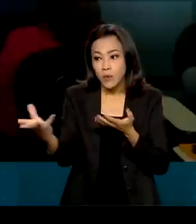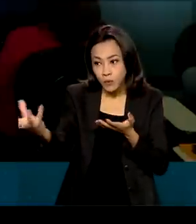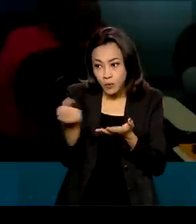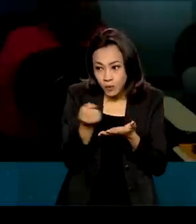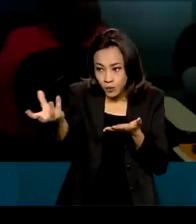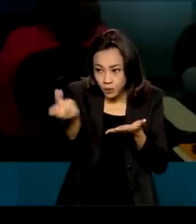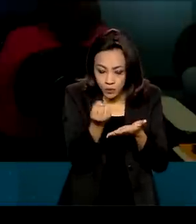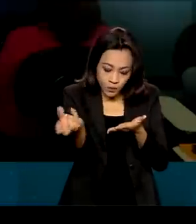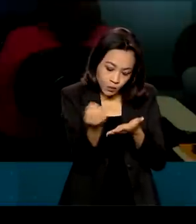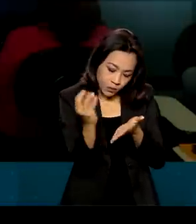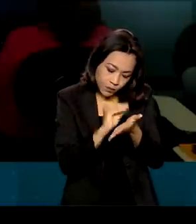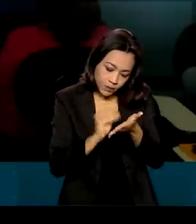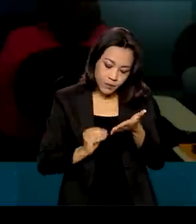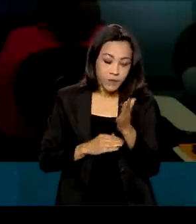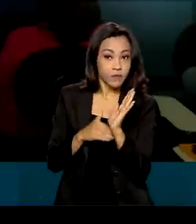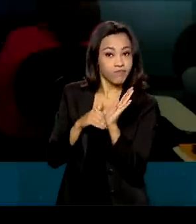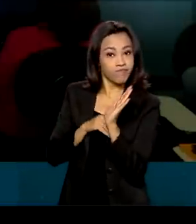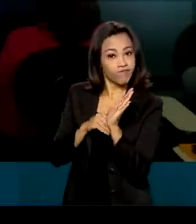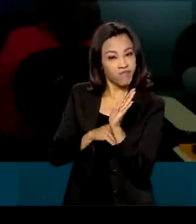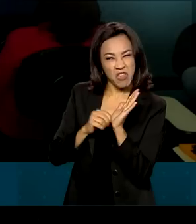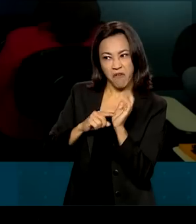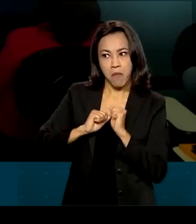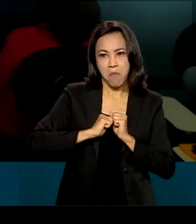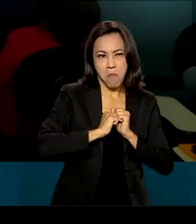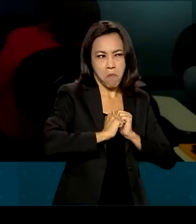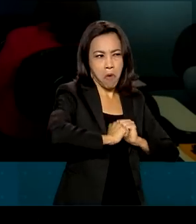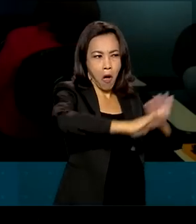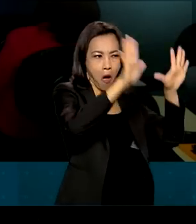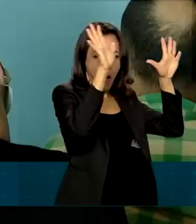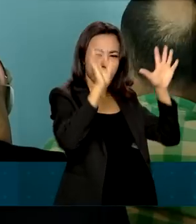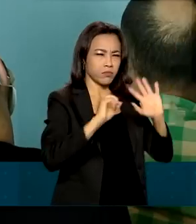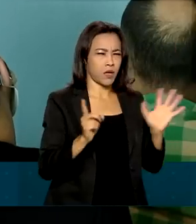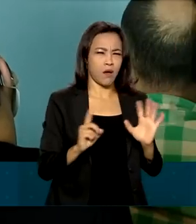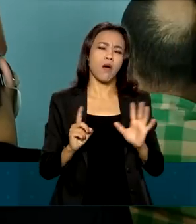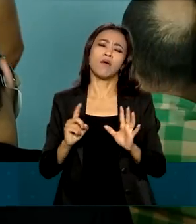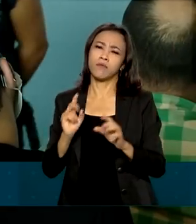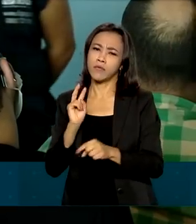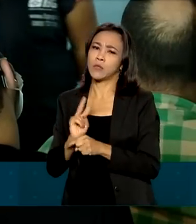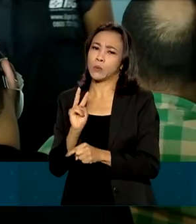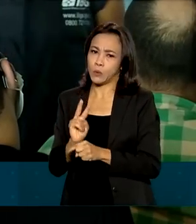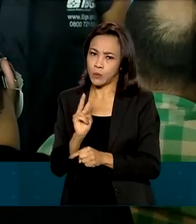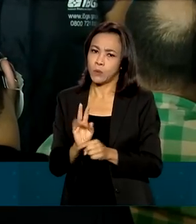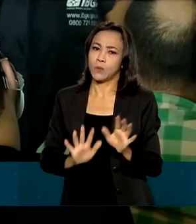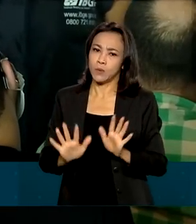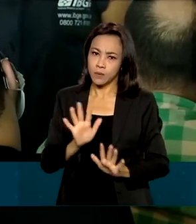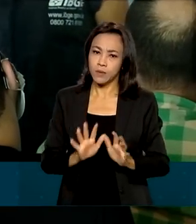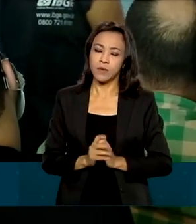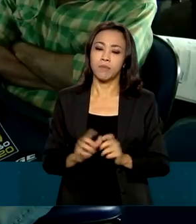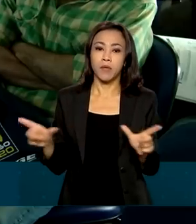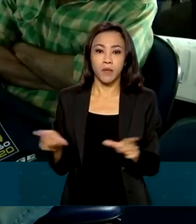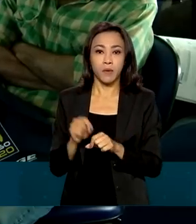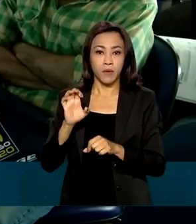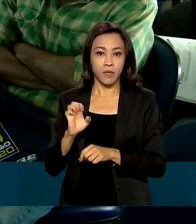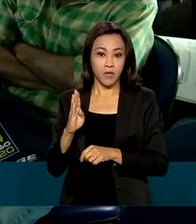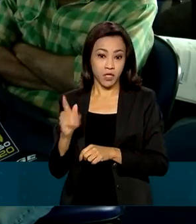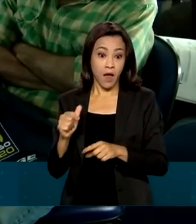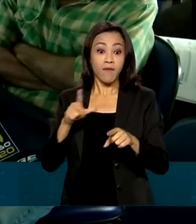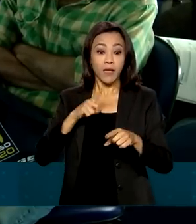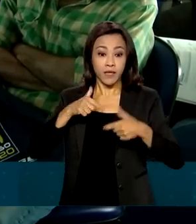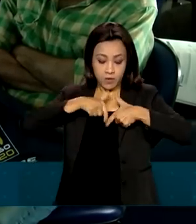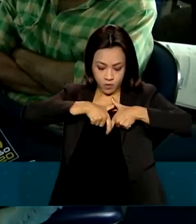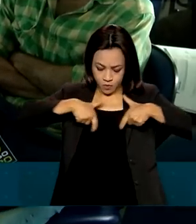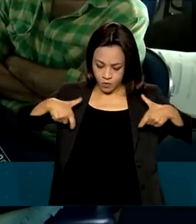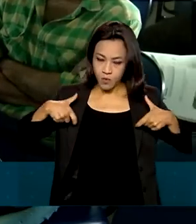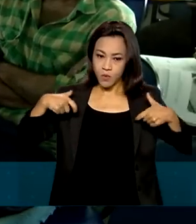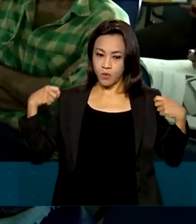sigiloso, os dados da população são protegidos pelo IBGE. Os recenseadores vão ser identificados com o colete do IBGE,